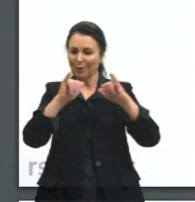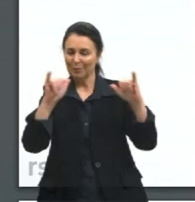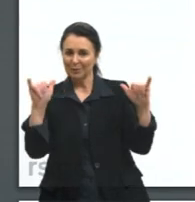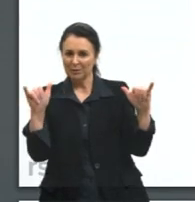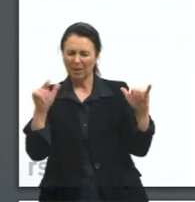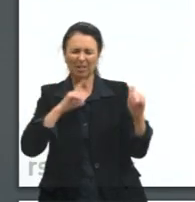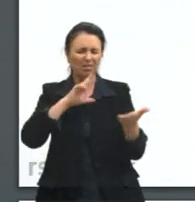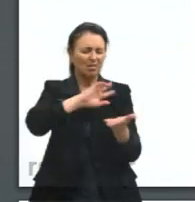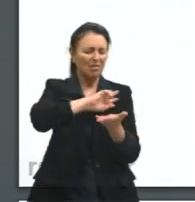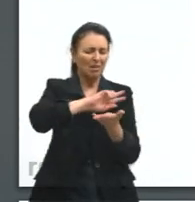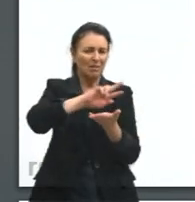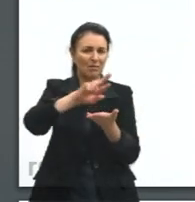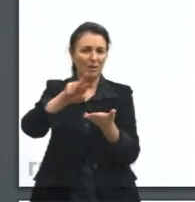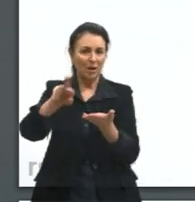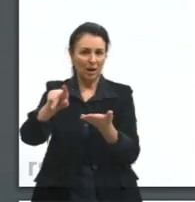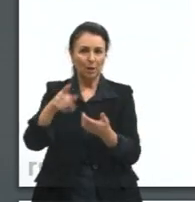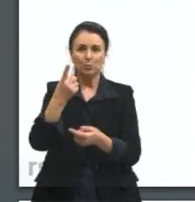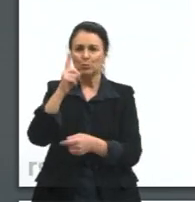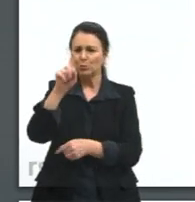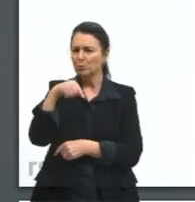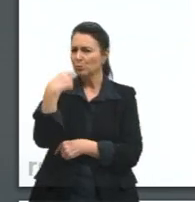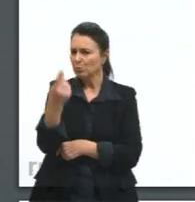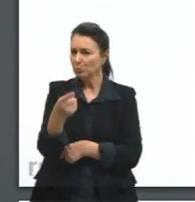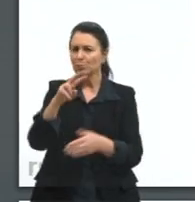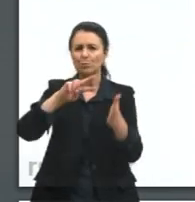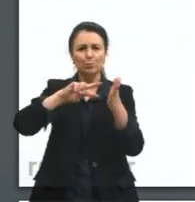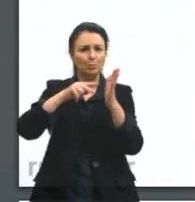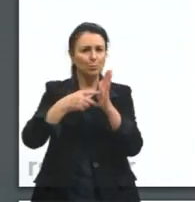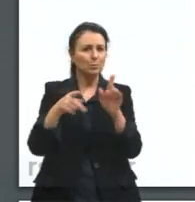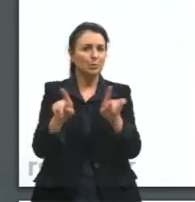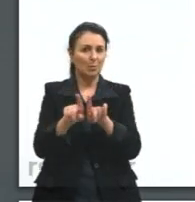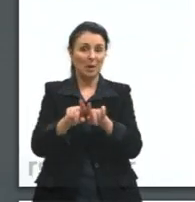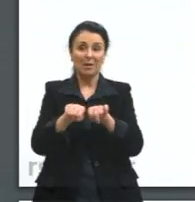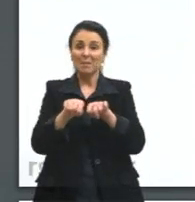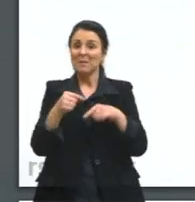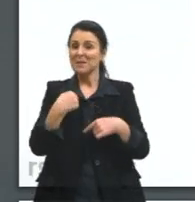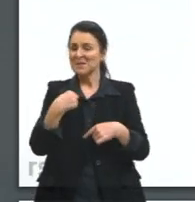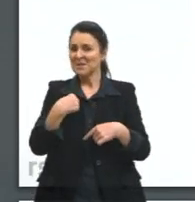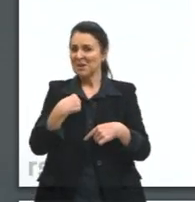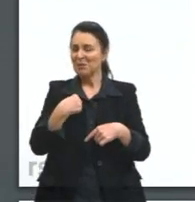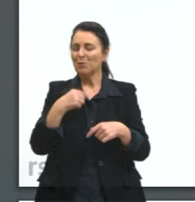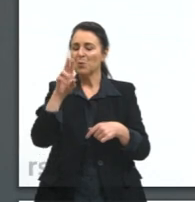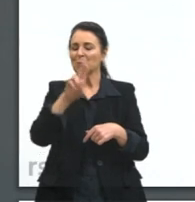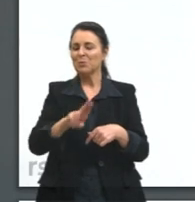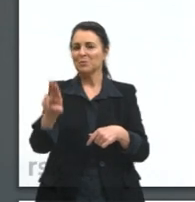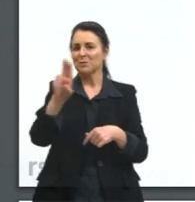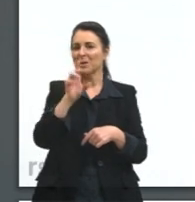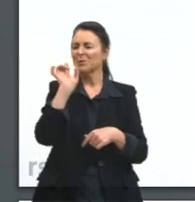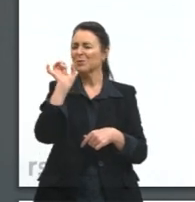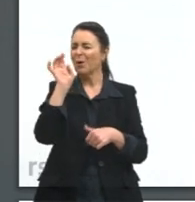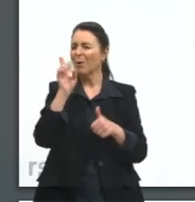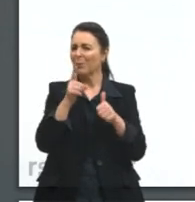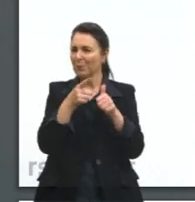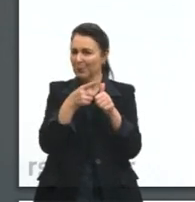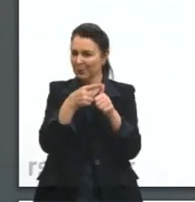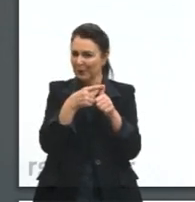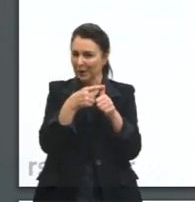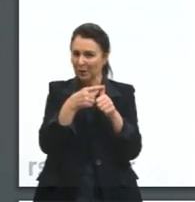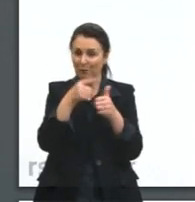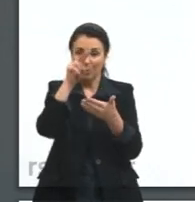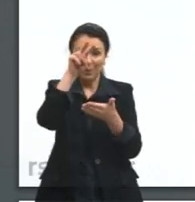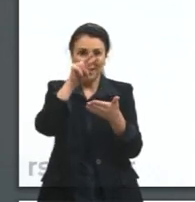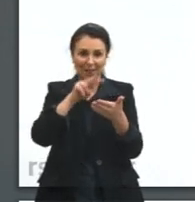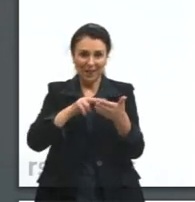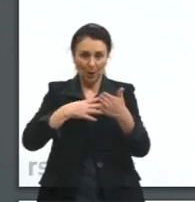vários outros significados, mas eu vou ficar com vocês nesse primeiro. Vamos relê-lo com calma.